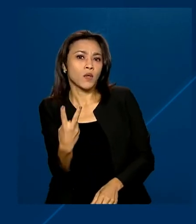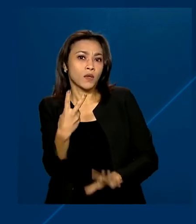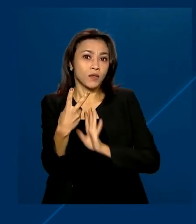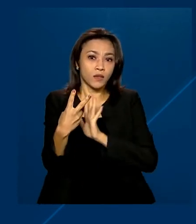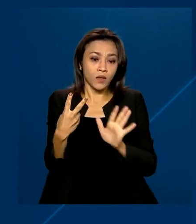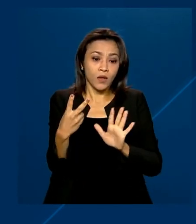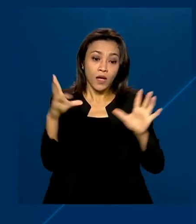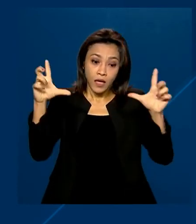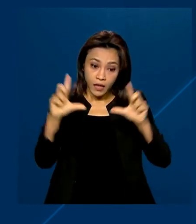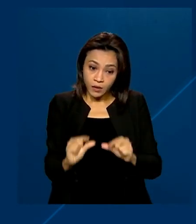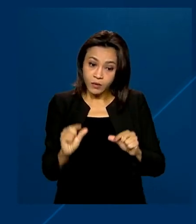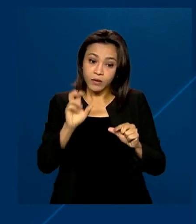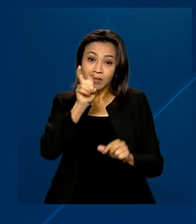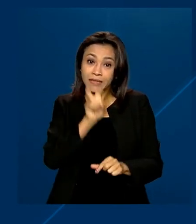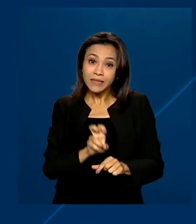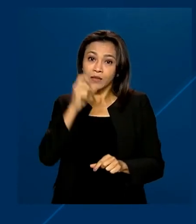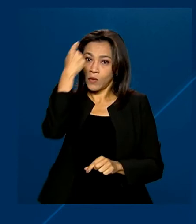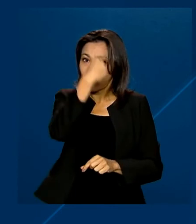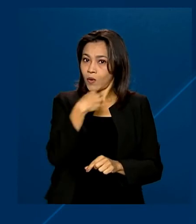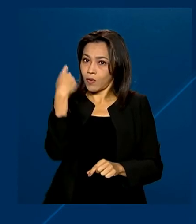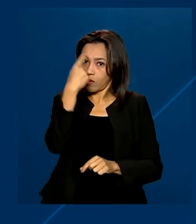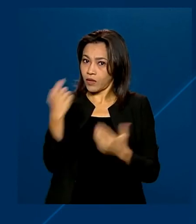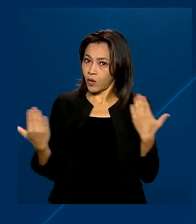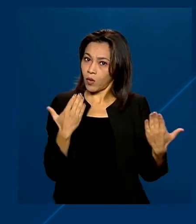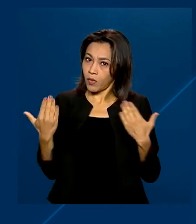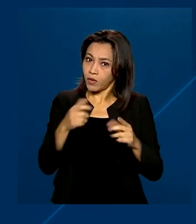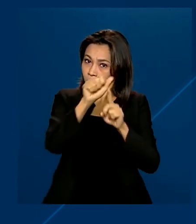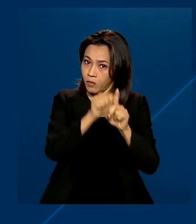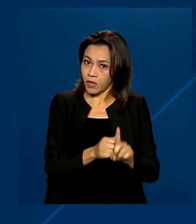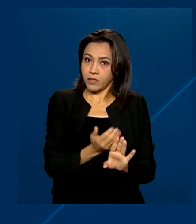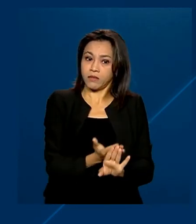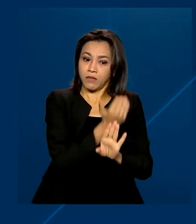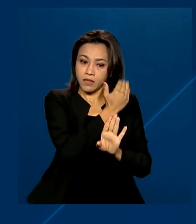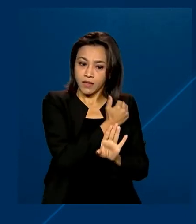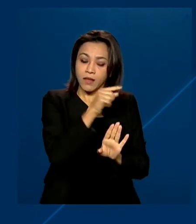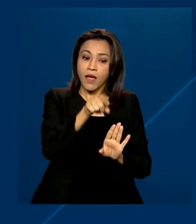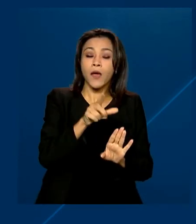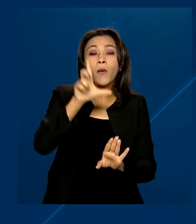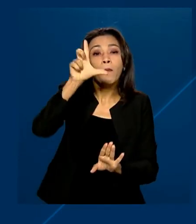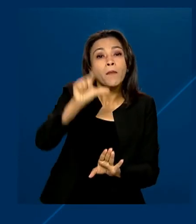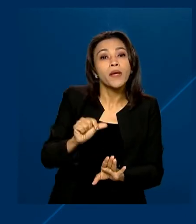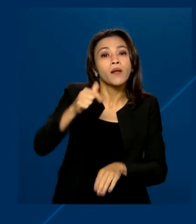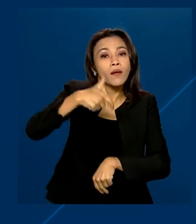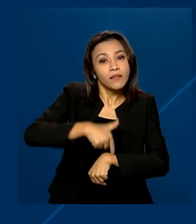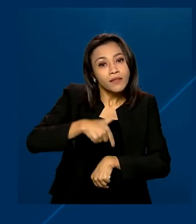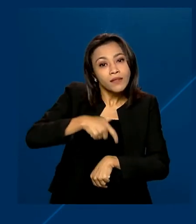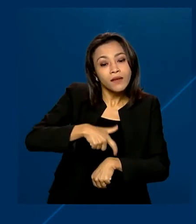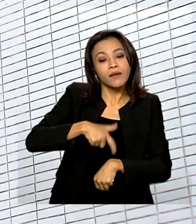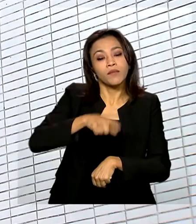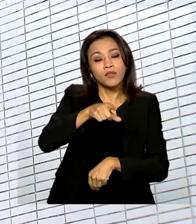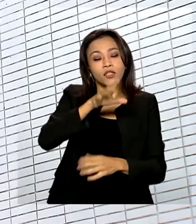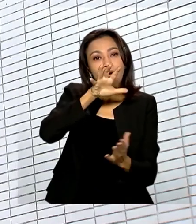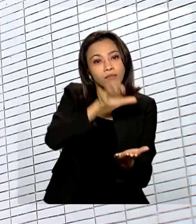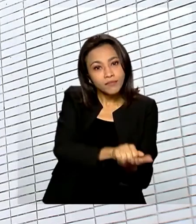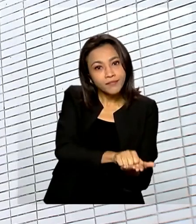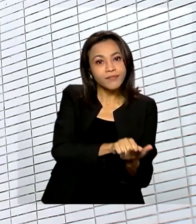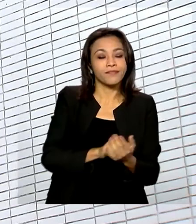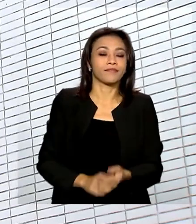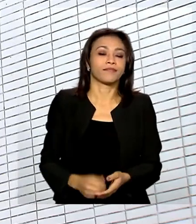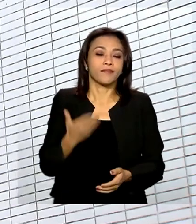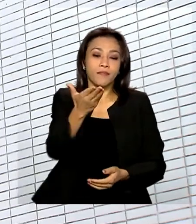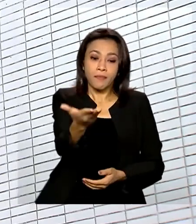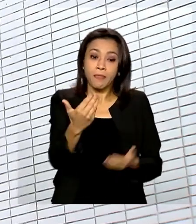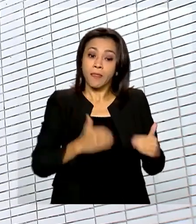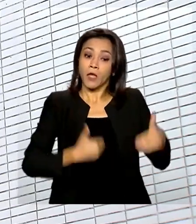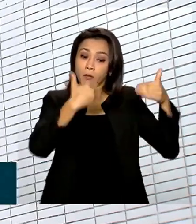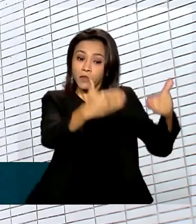redução de cinco horas em relação ao mês anterior. É o menor tempo médio já registrado. Segundo o Ministério da